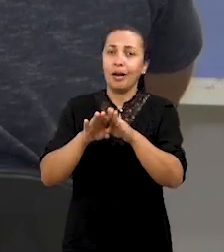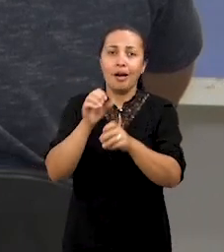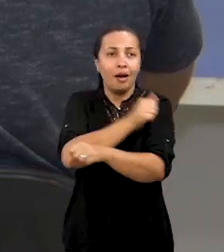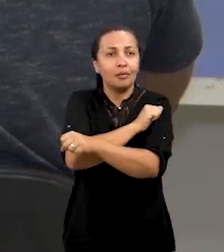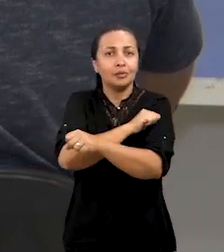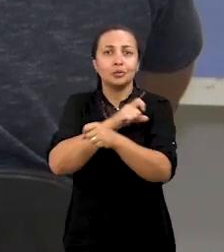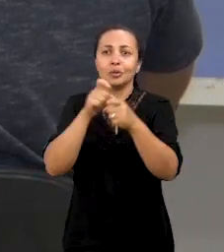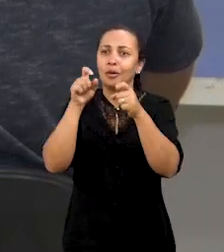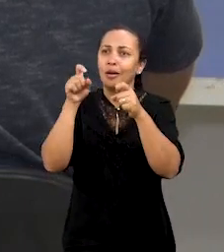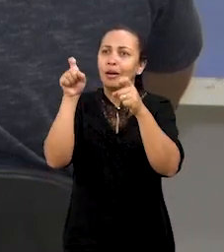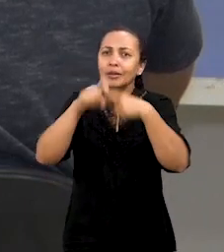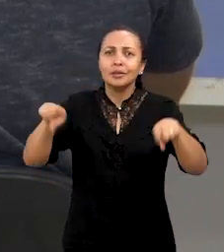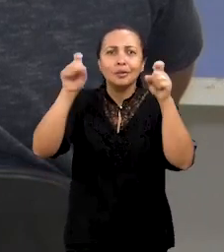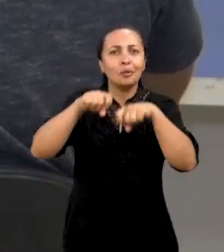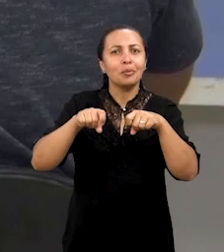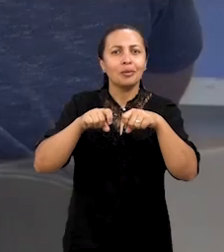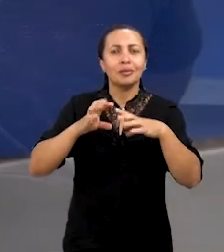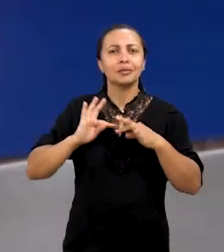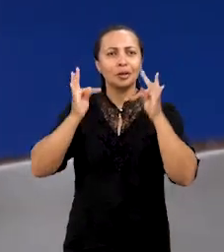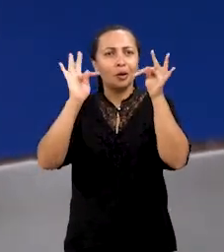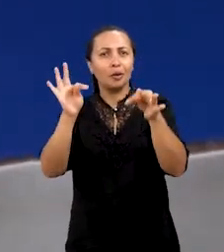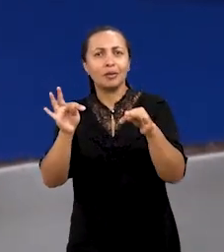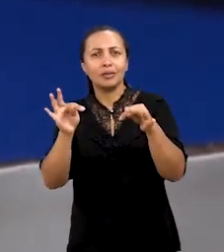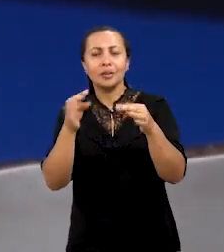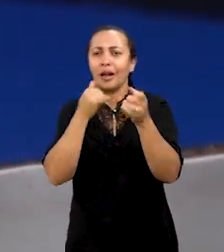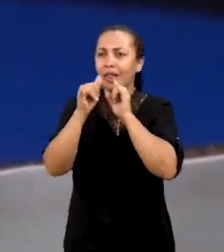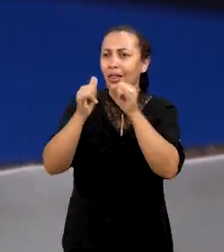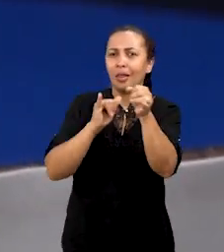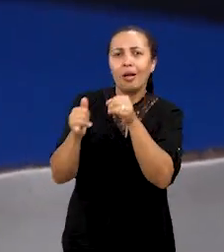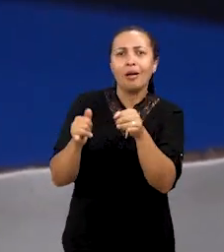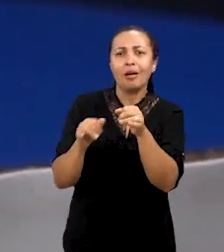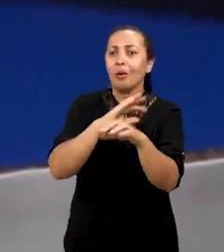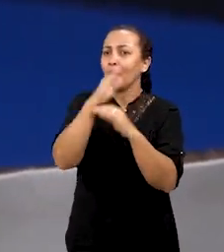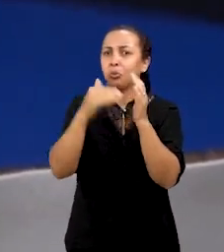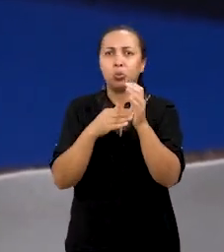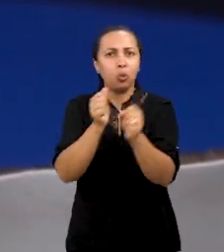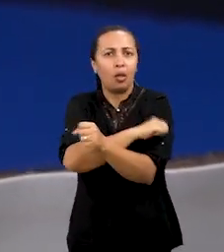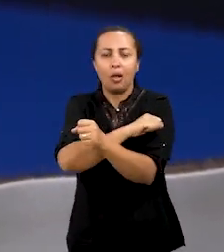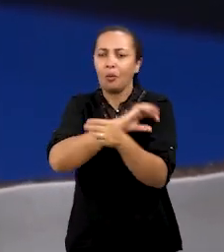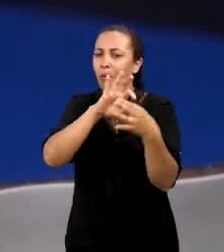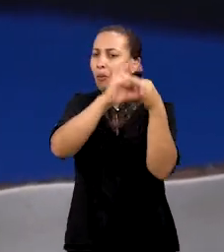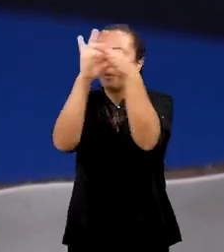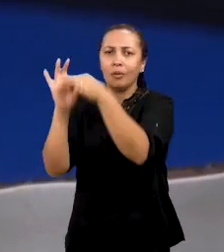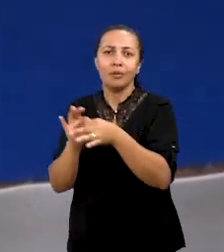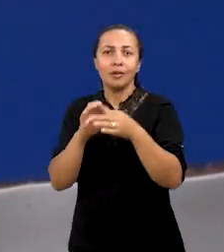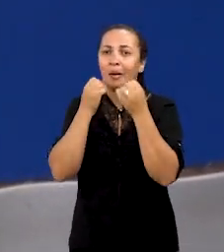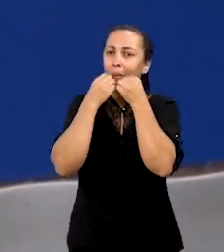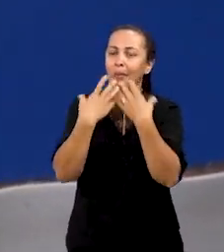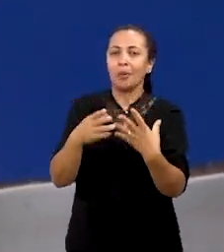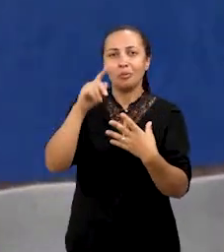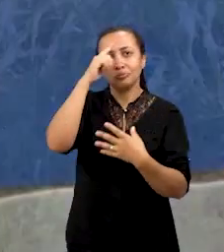alunos da engenharia eletrônica, de forma que a gente pudesse, portanto, tornar viável essa invenção.